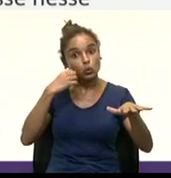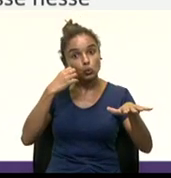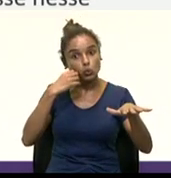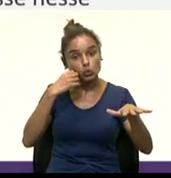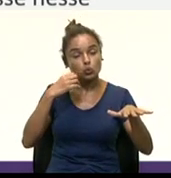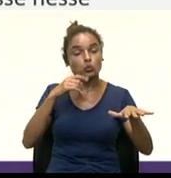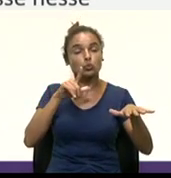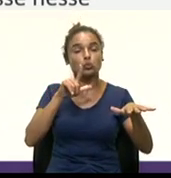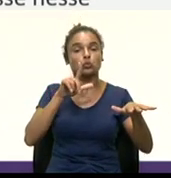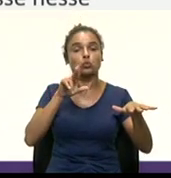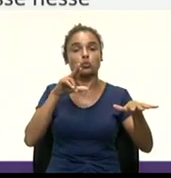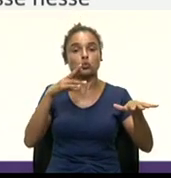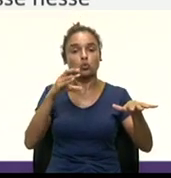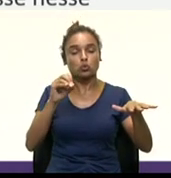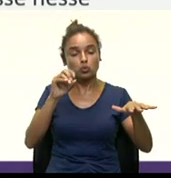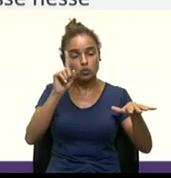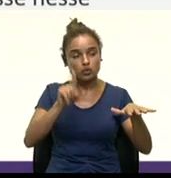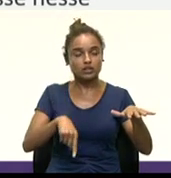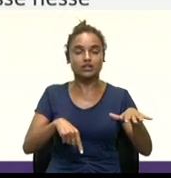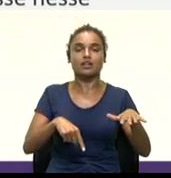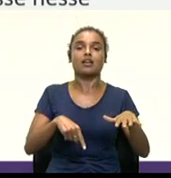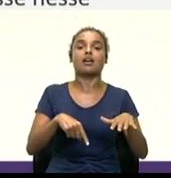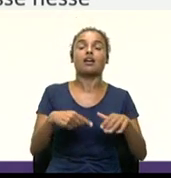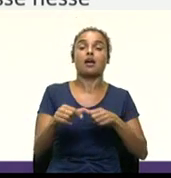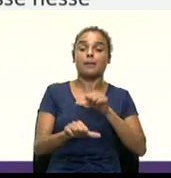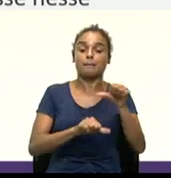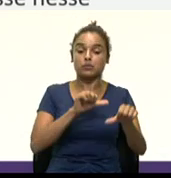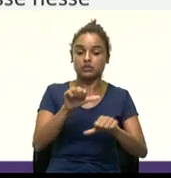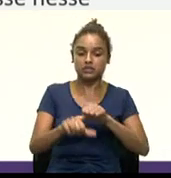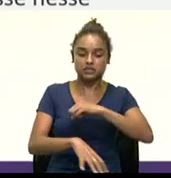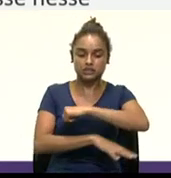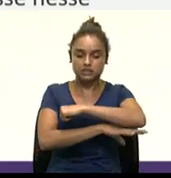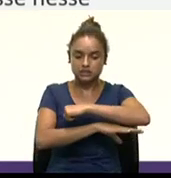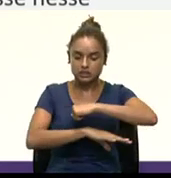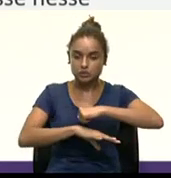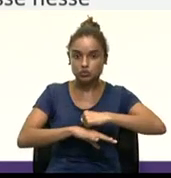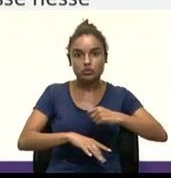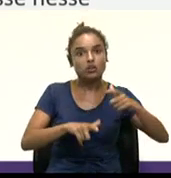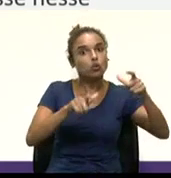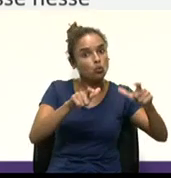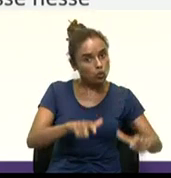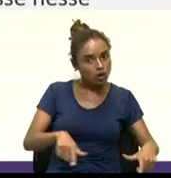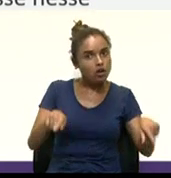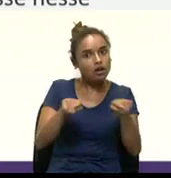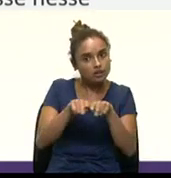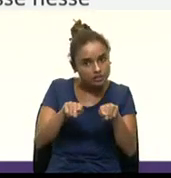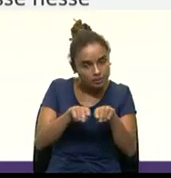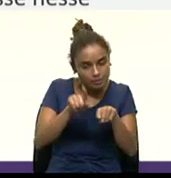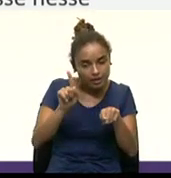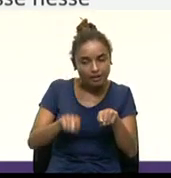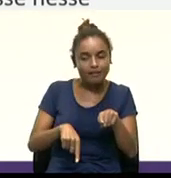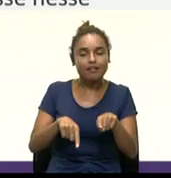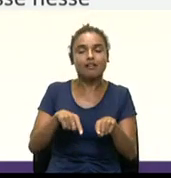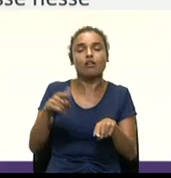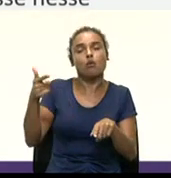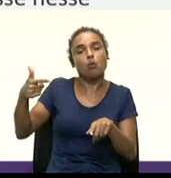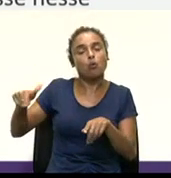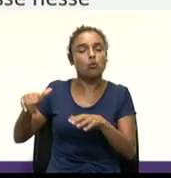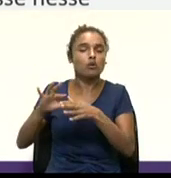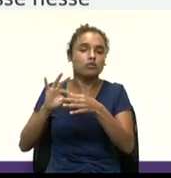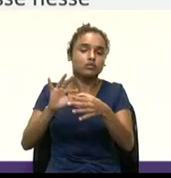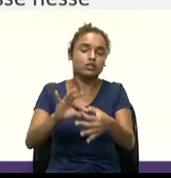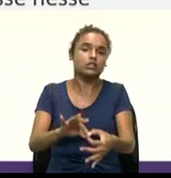estrutural, vou grifar aqui, nas organizações, dando um papel essencial